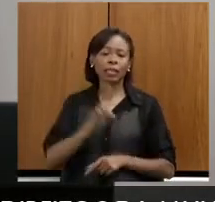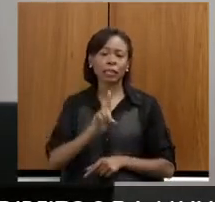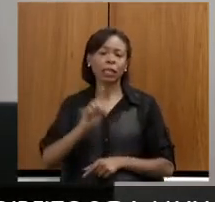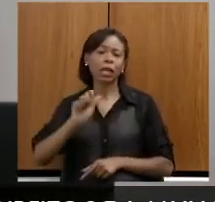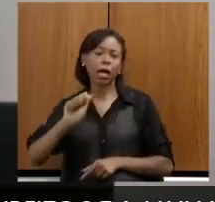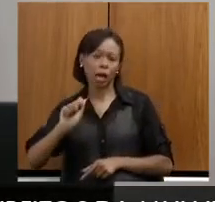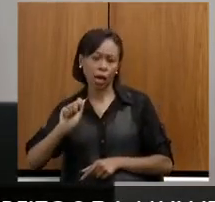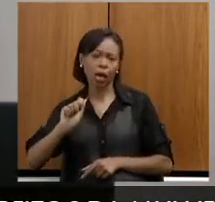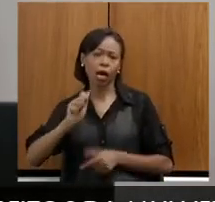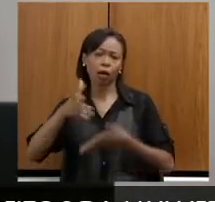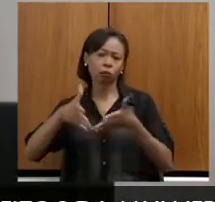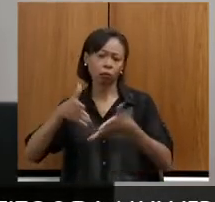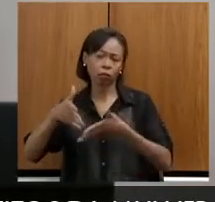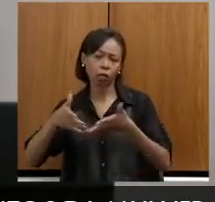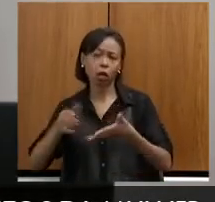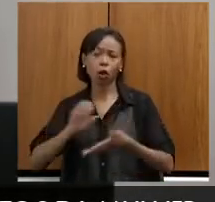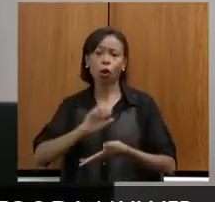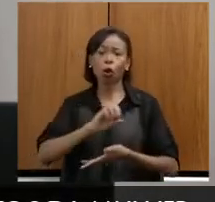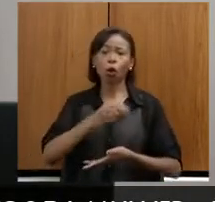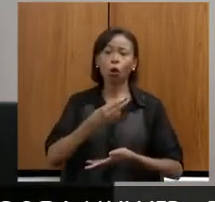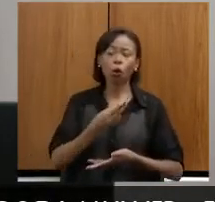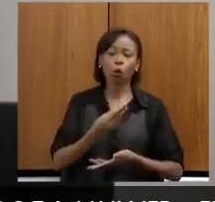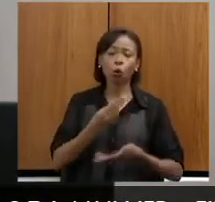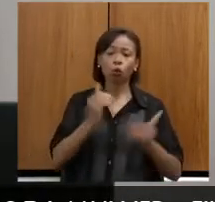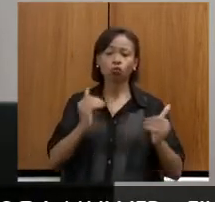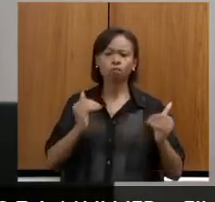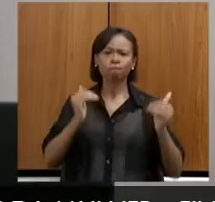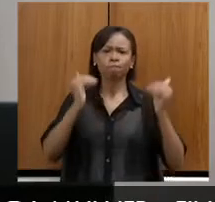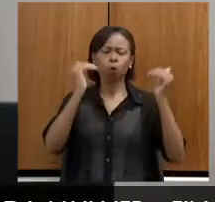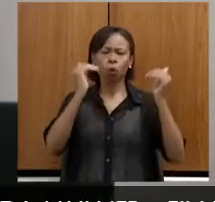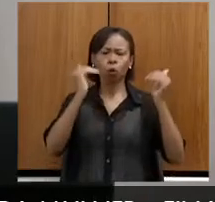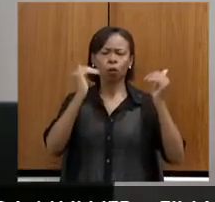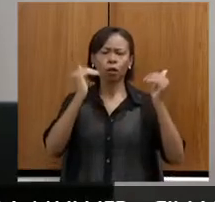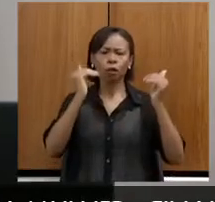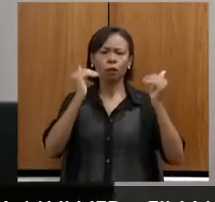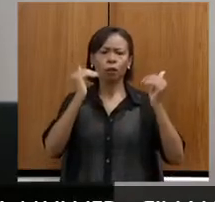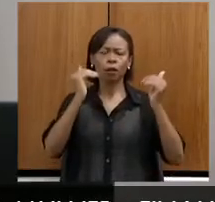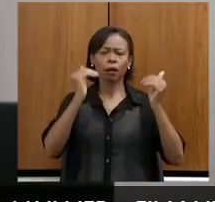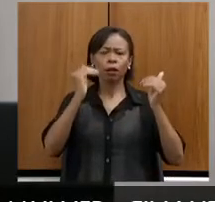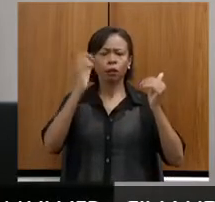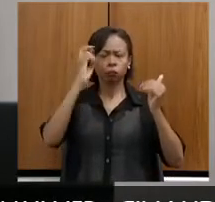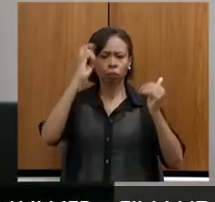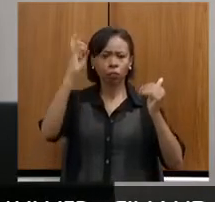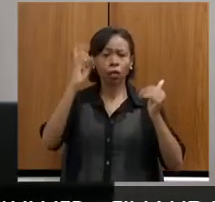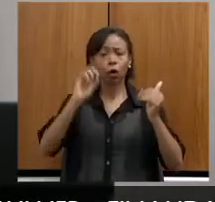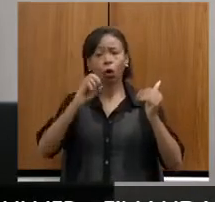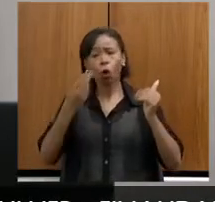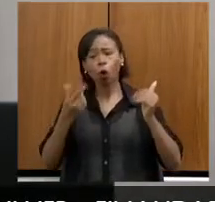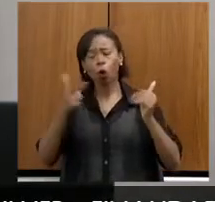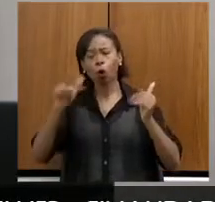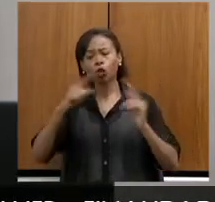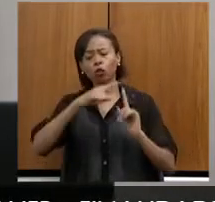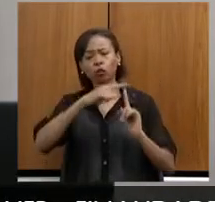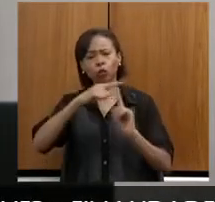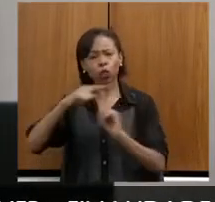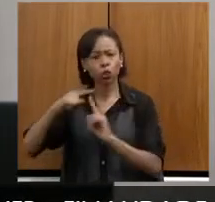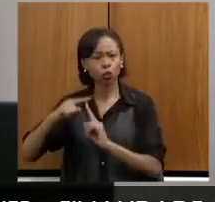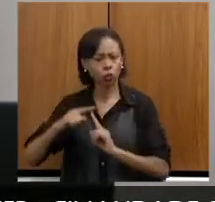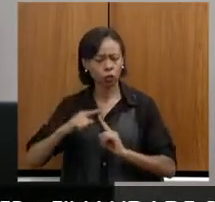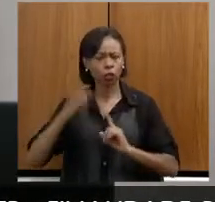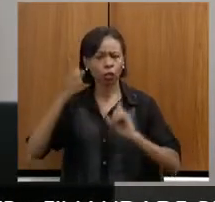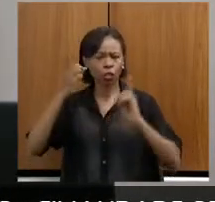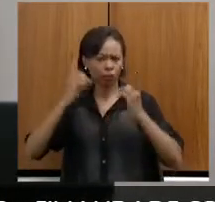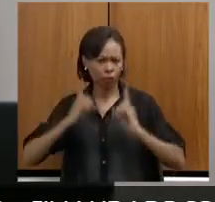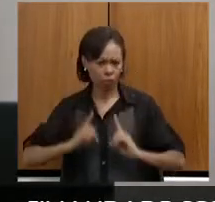altas habilidades ou superdotação ou com outras deficiências associadas e aos estudantes